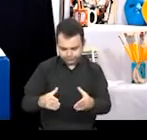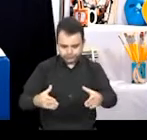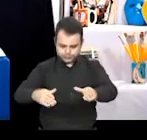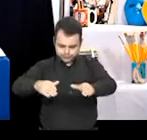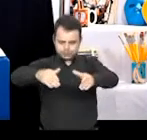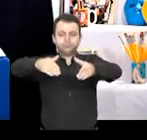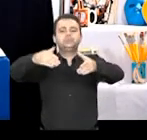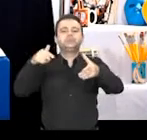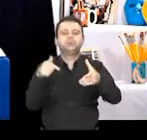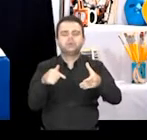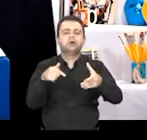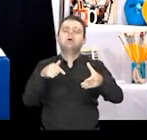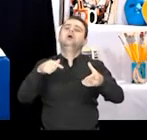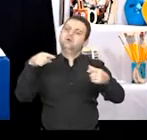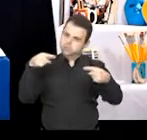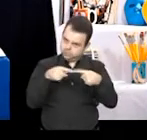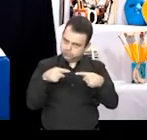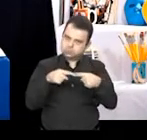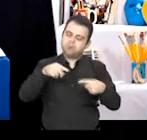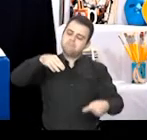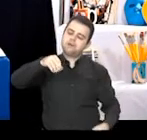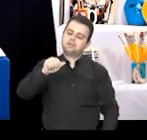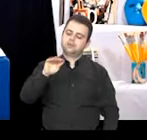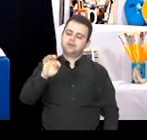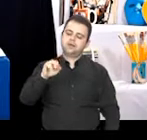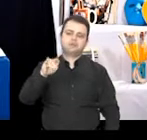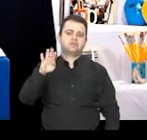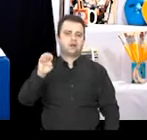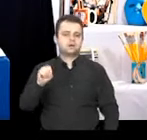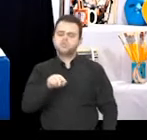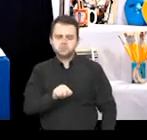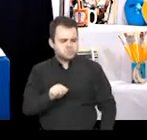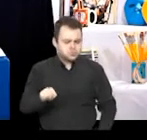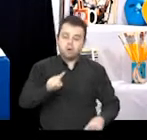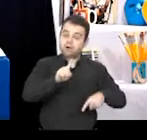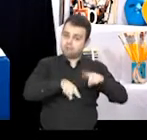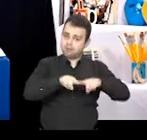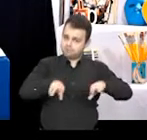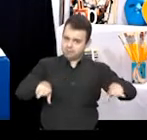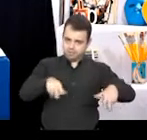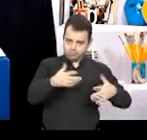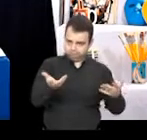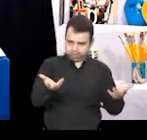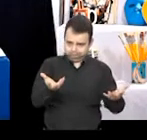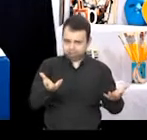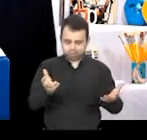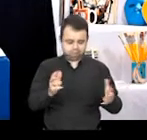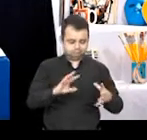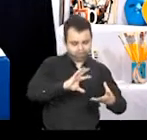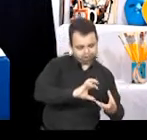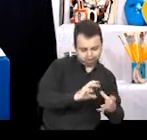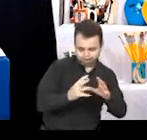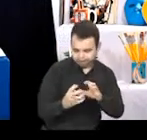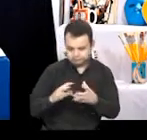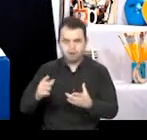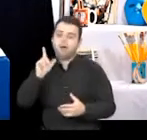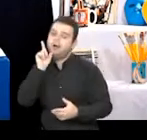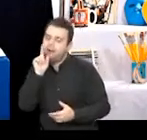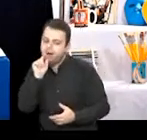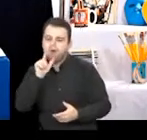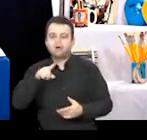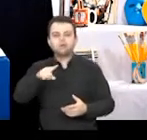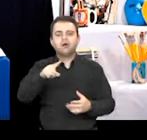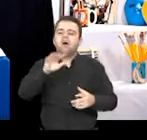forma. Onde está a materialidade? No barro, na argila. E a forma é... Eu vou obtê-la